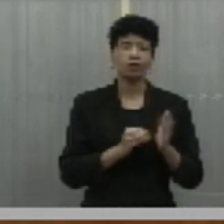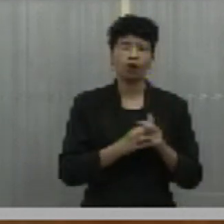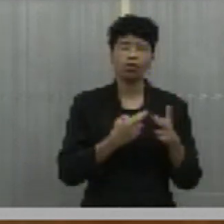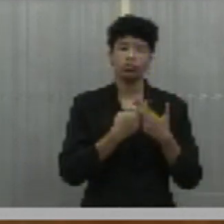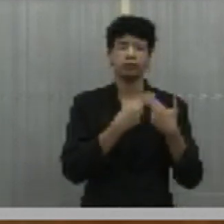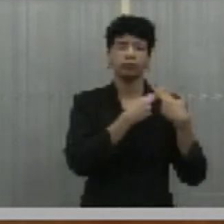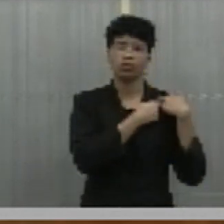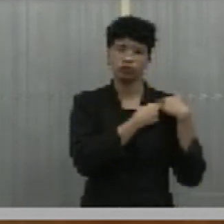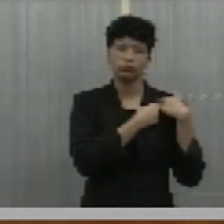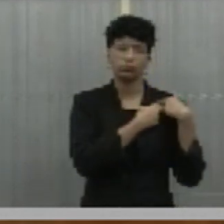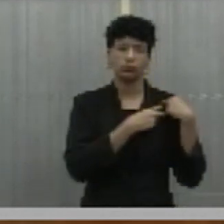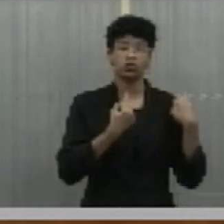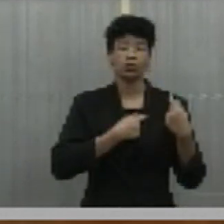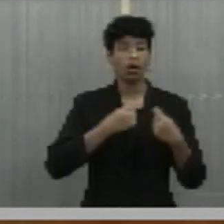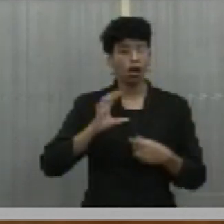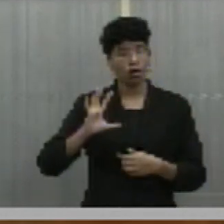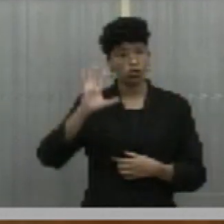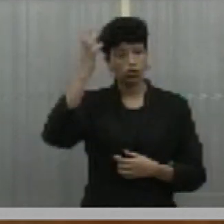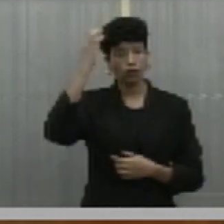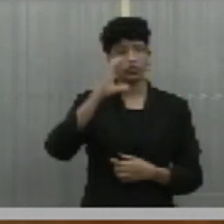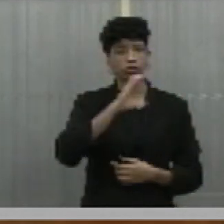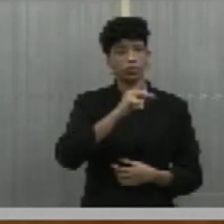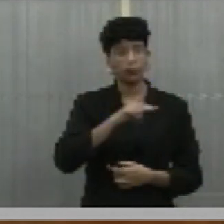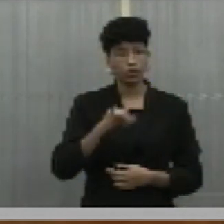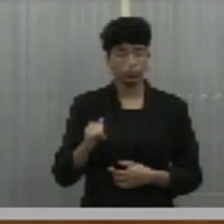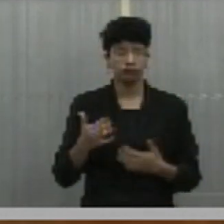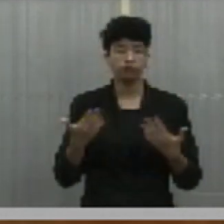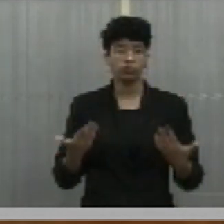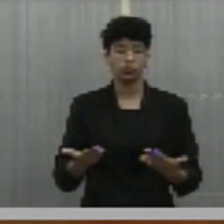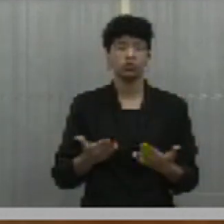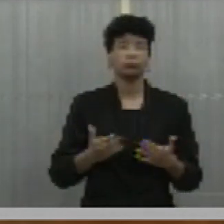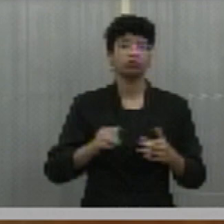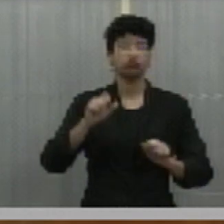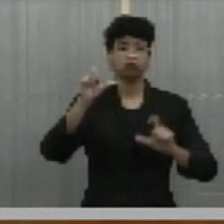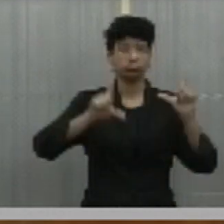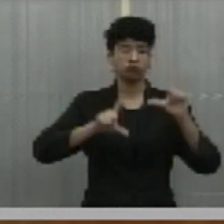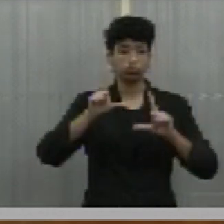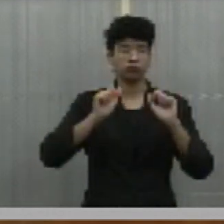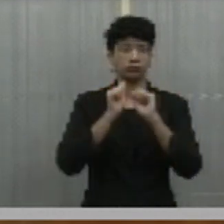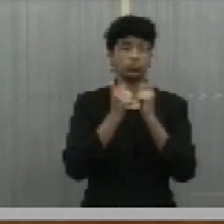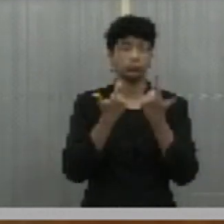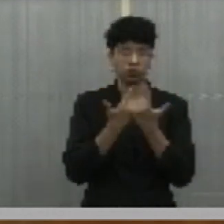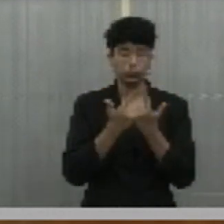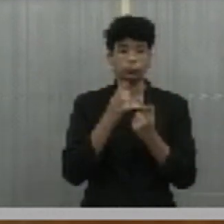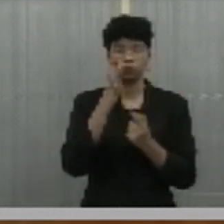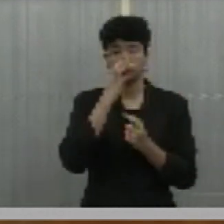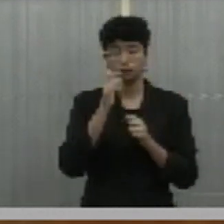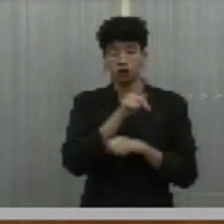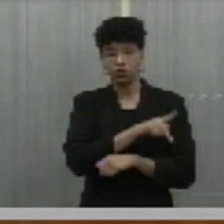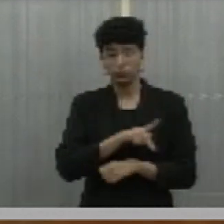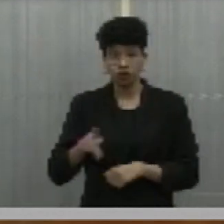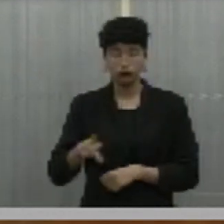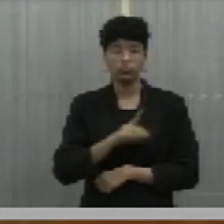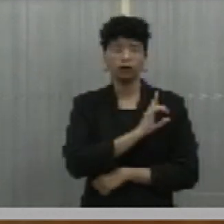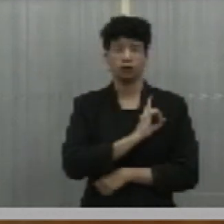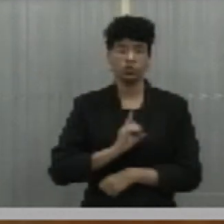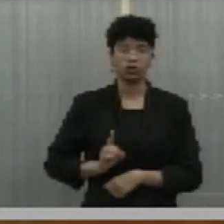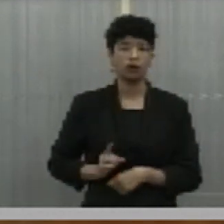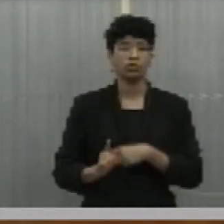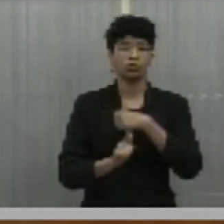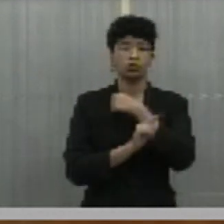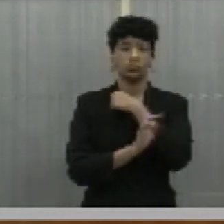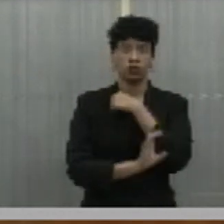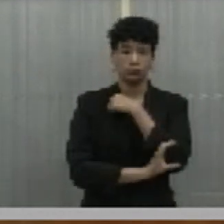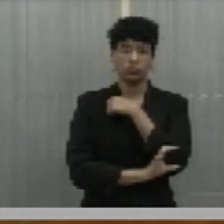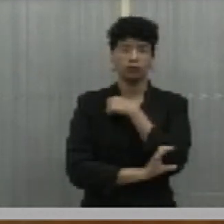que nós queremos combater com a CPI. Portanto, meus caros telespectadores da TV Assembleia, meu caro presidente, deputado Gil, a gente